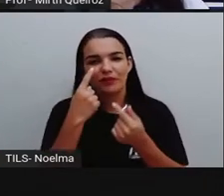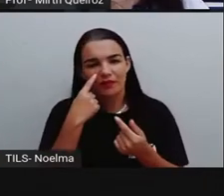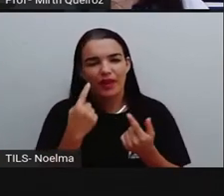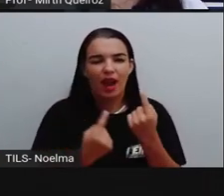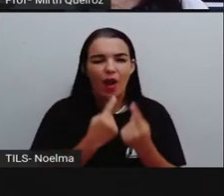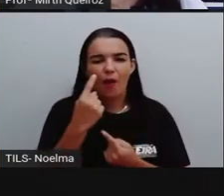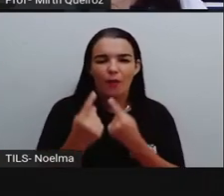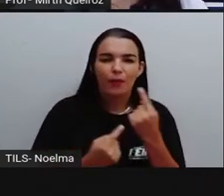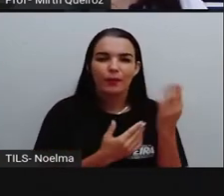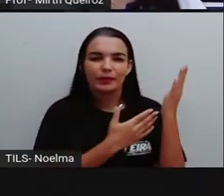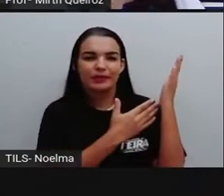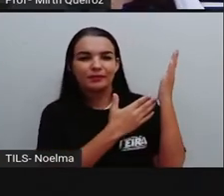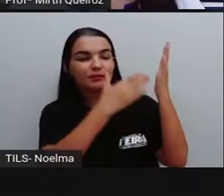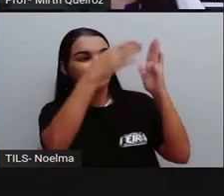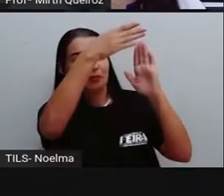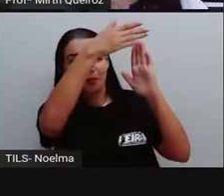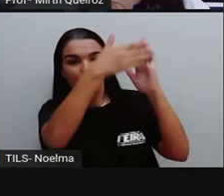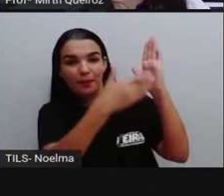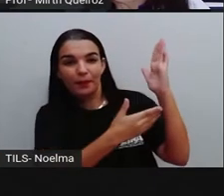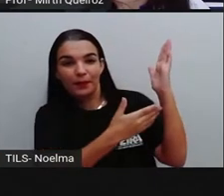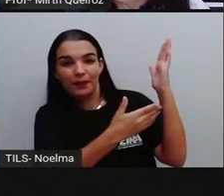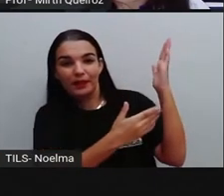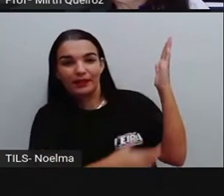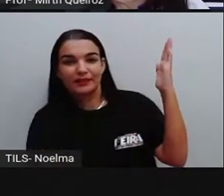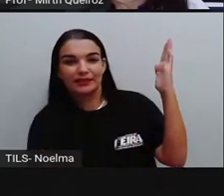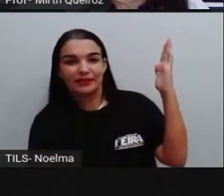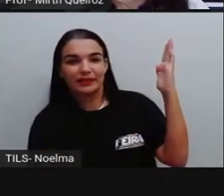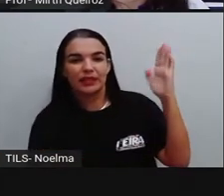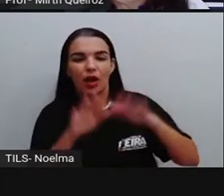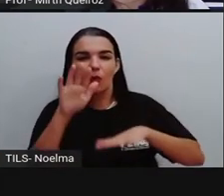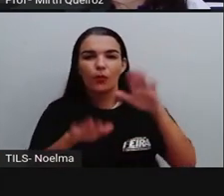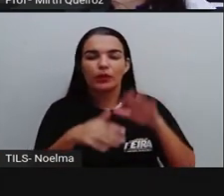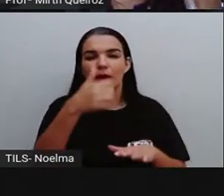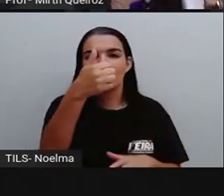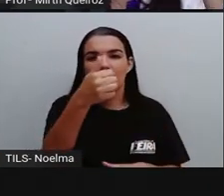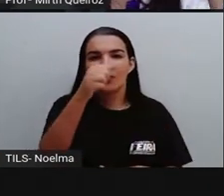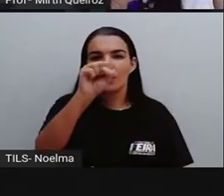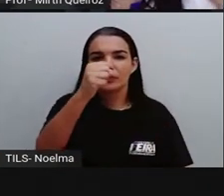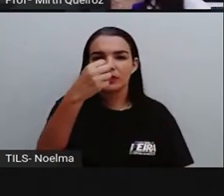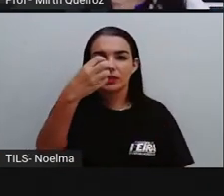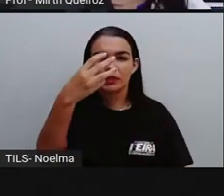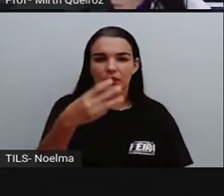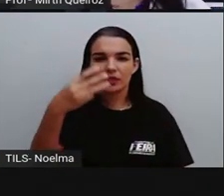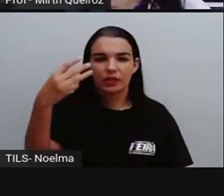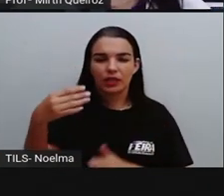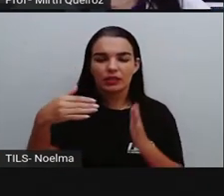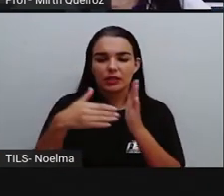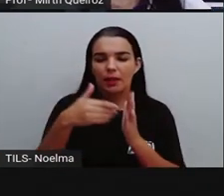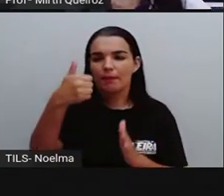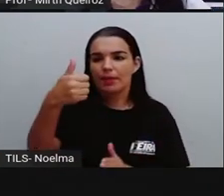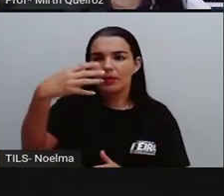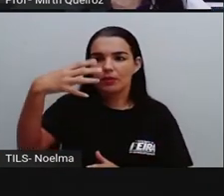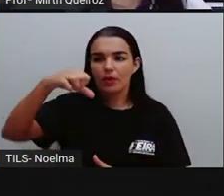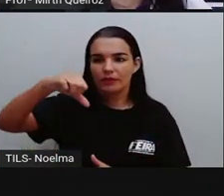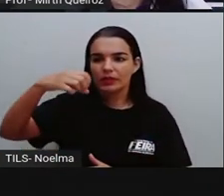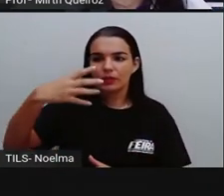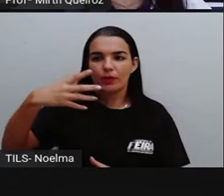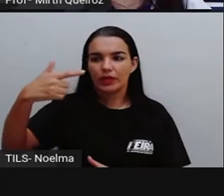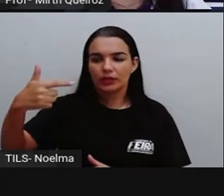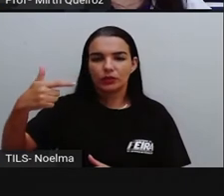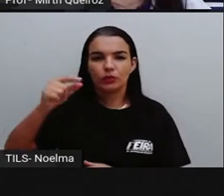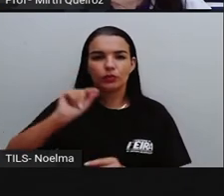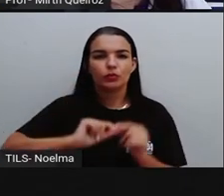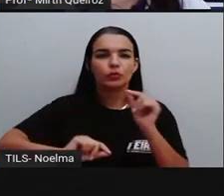delas. Quais foram? Lá de 1833 a 1942, nós tivemos como moeda os mil